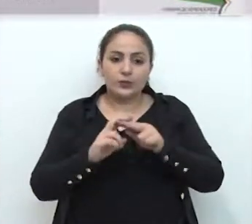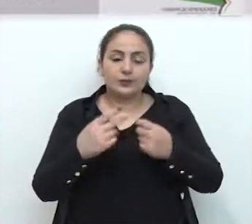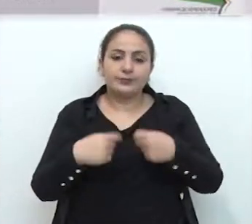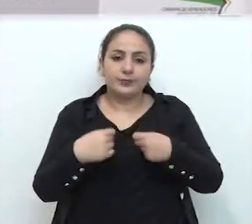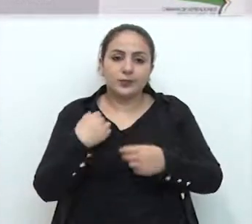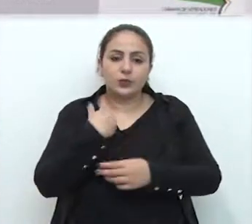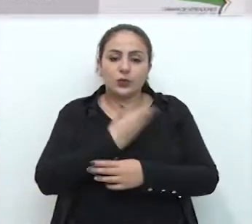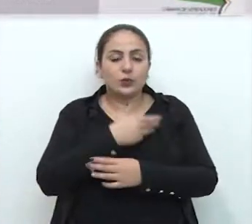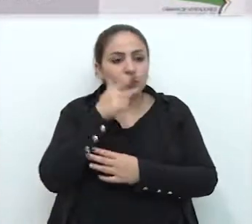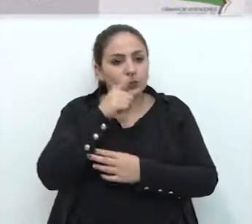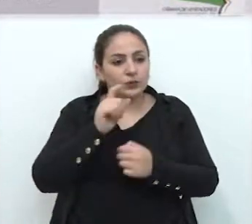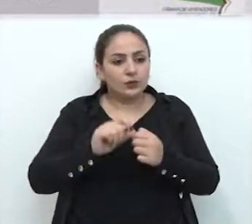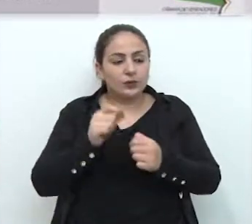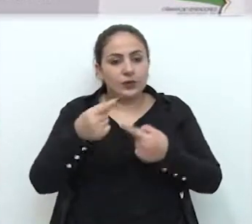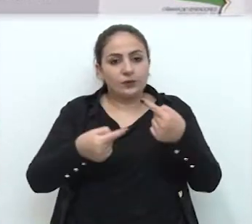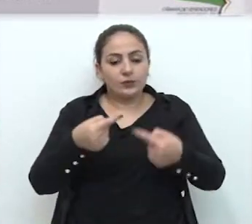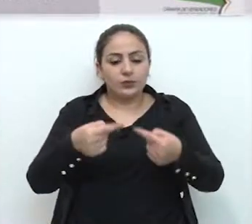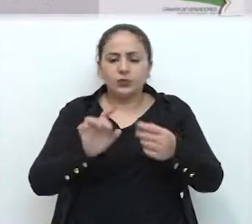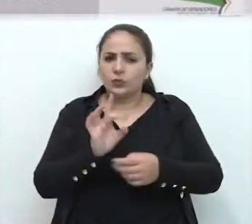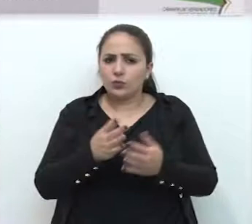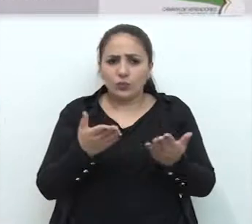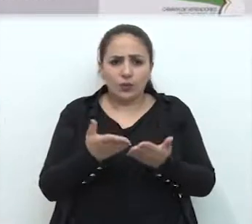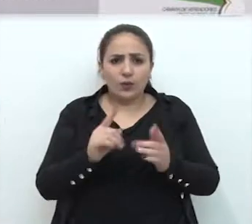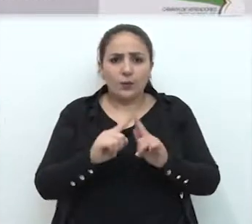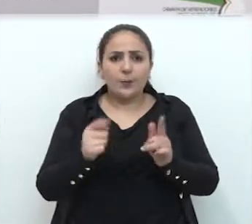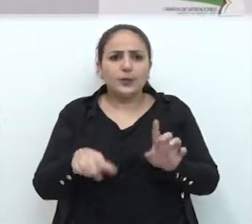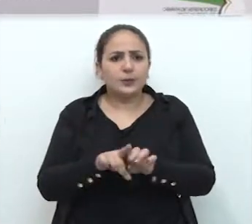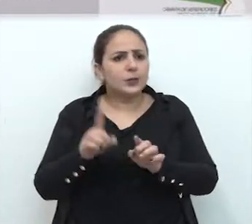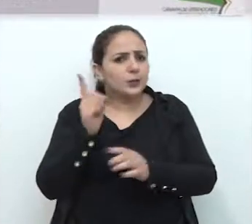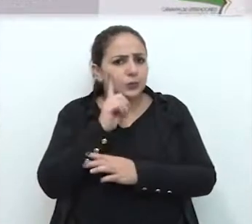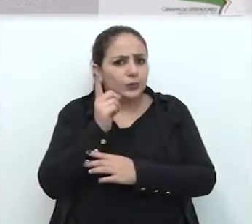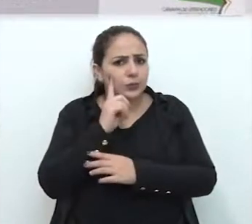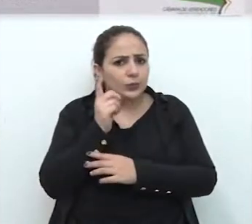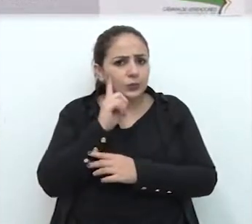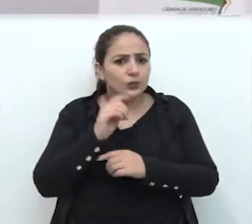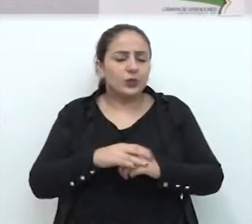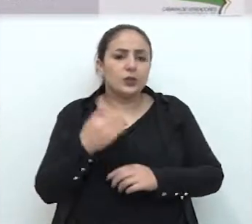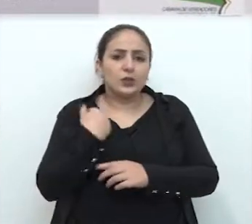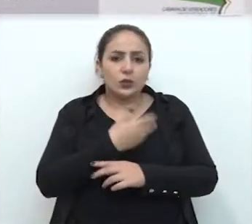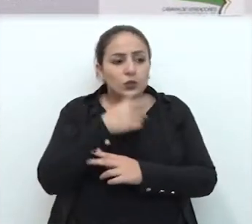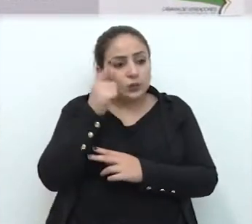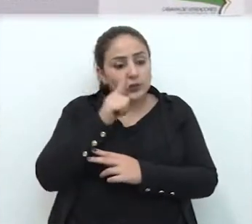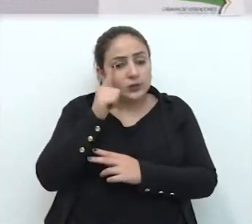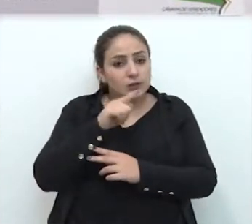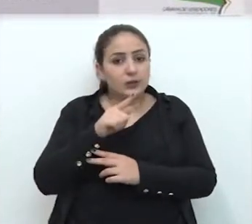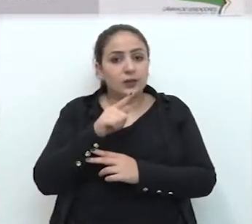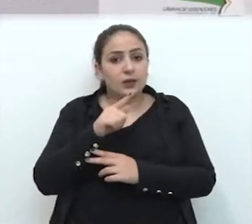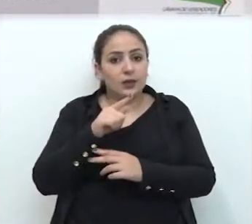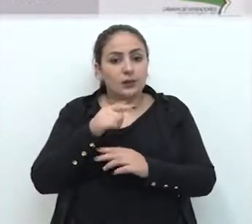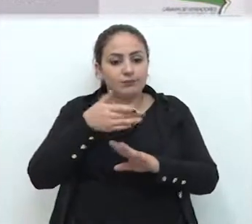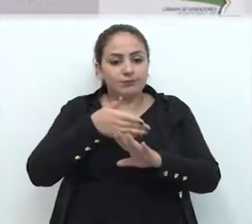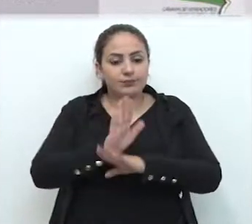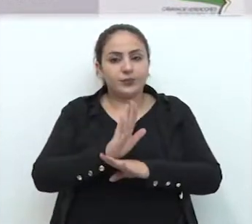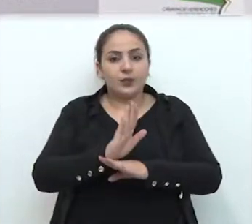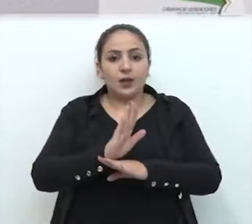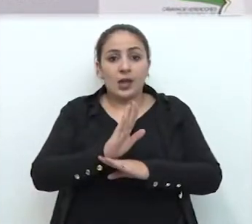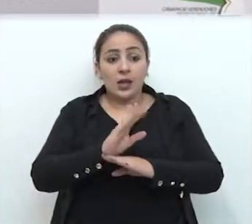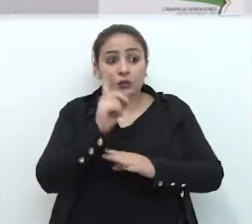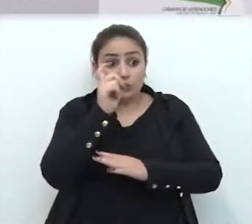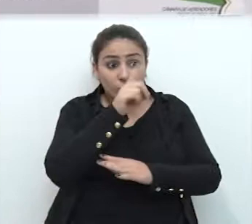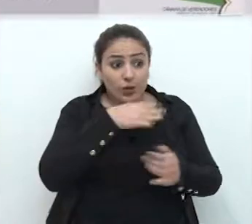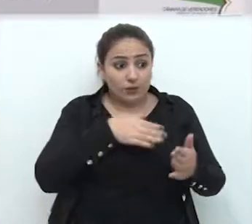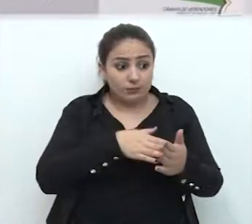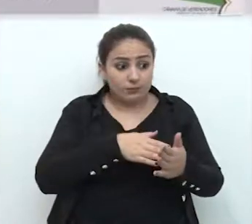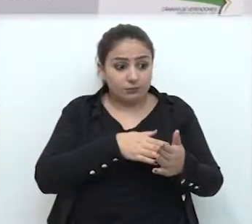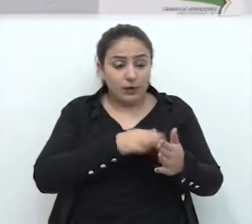é necessário que nós possamos fazer esse debate, não só agora, mas todos os dias, para que nós possamos vencer essas dificuldades, vencer